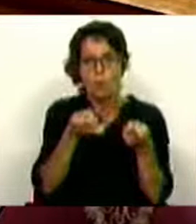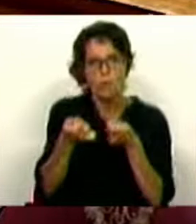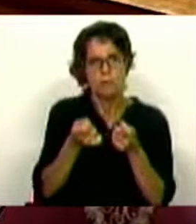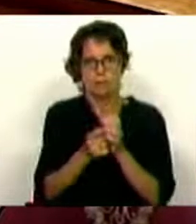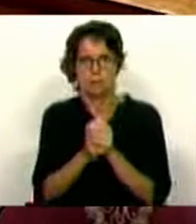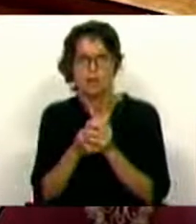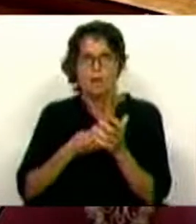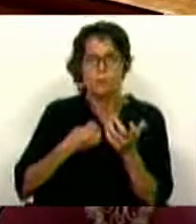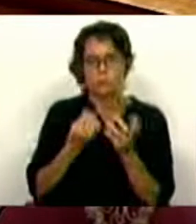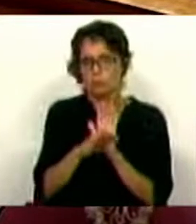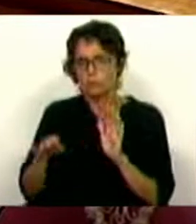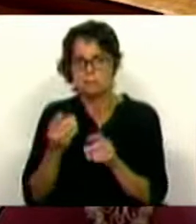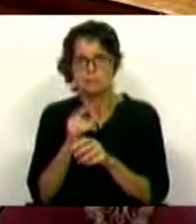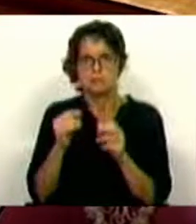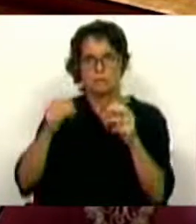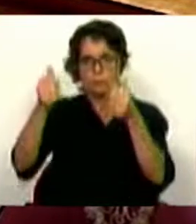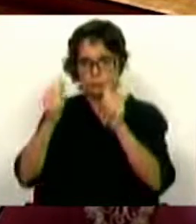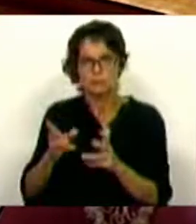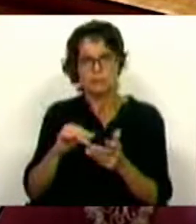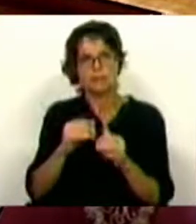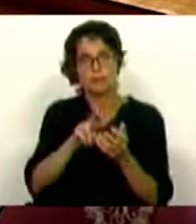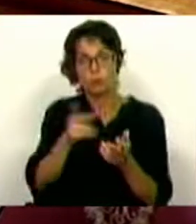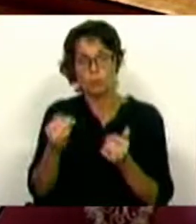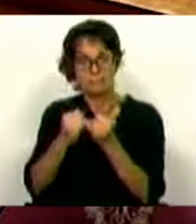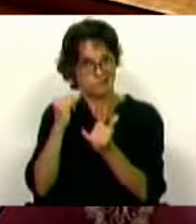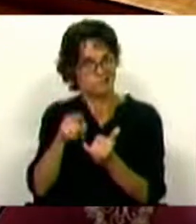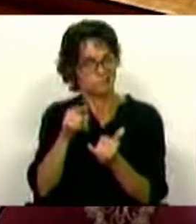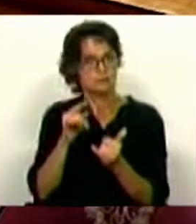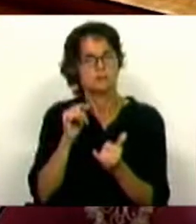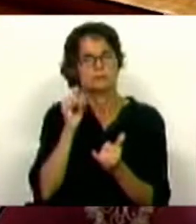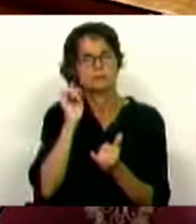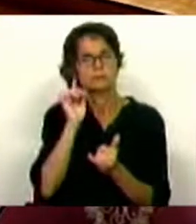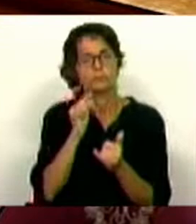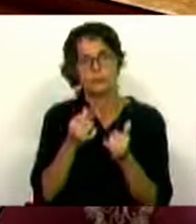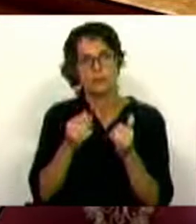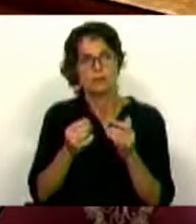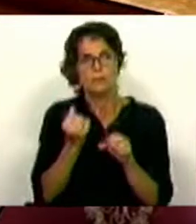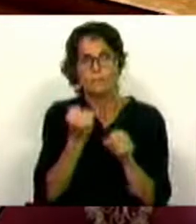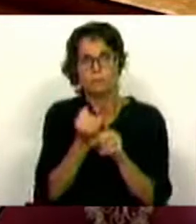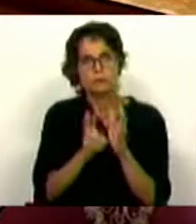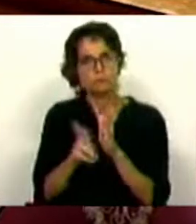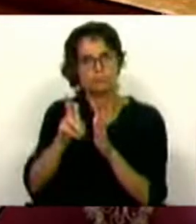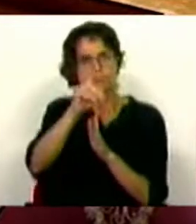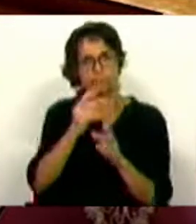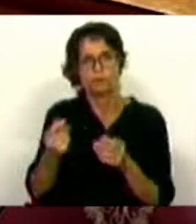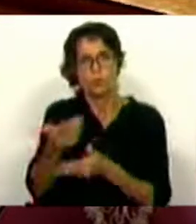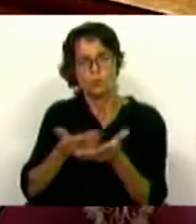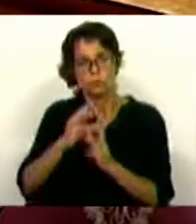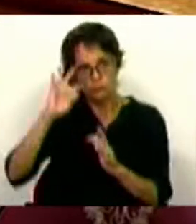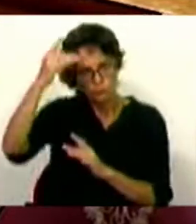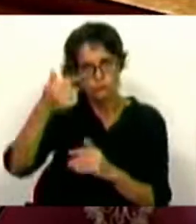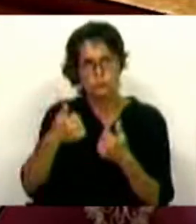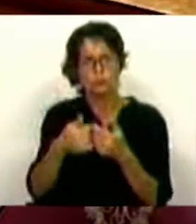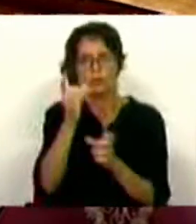qualificações e com a própria transição digital são fundamentais para empregos qualificados, para mais emprego e para a economia do futuro, onde todos têm o seu